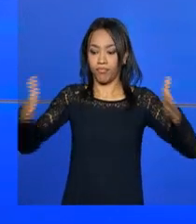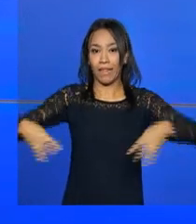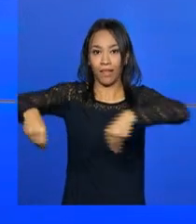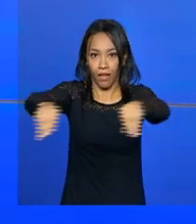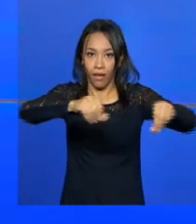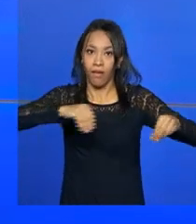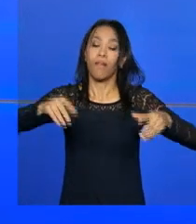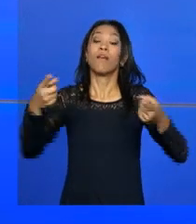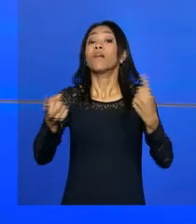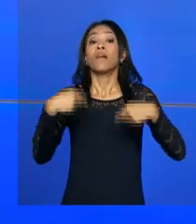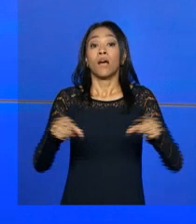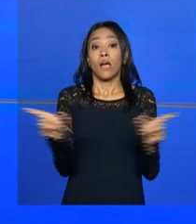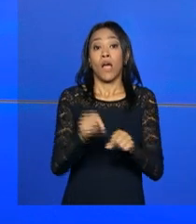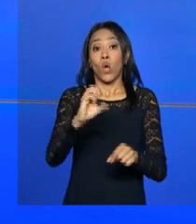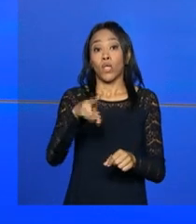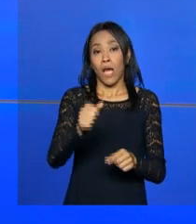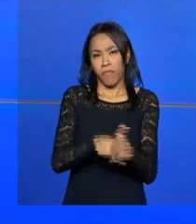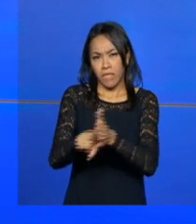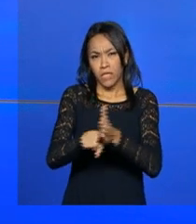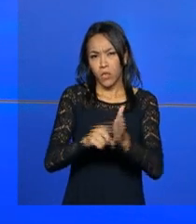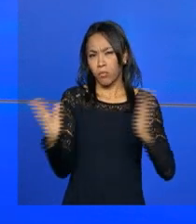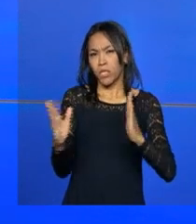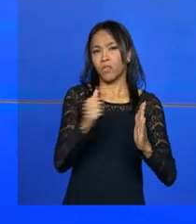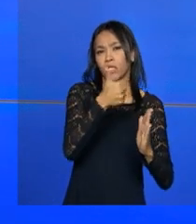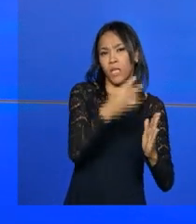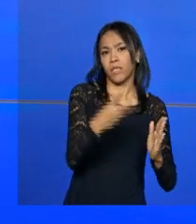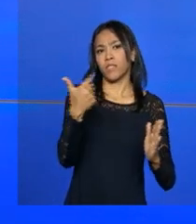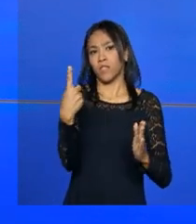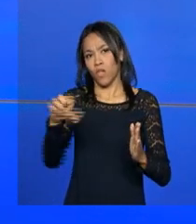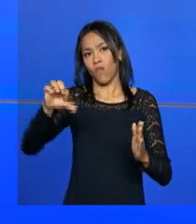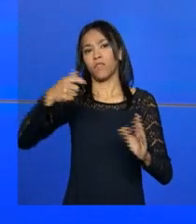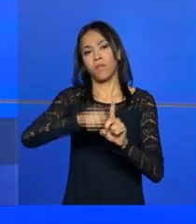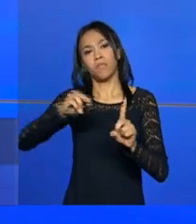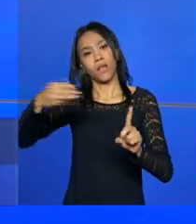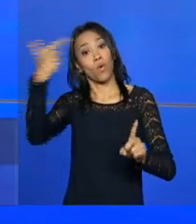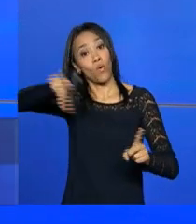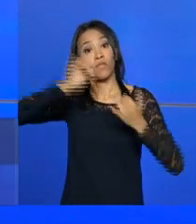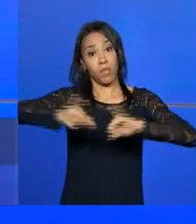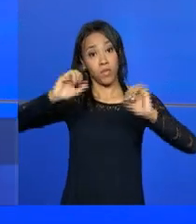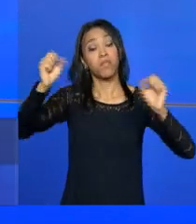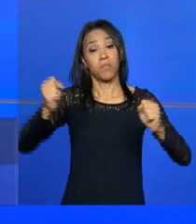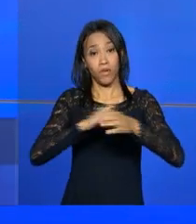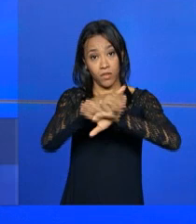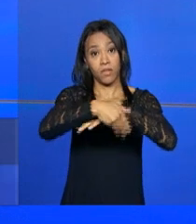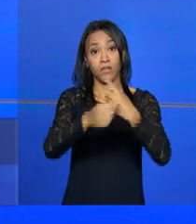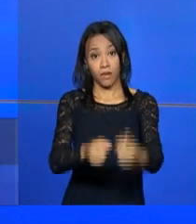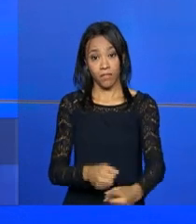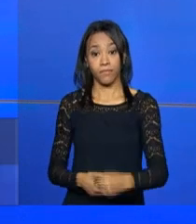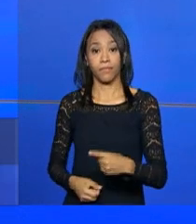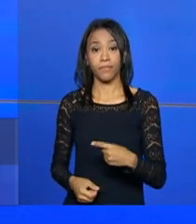O levantamento da Conab foi feito entre os dias 13 e 19 de março. Outras informações você encontra no site www